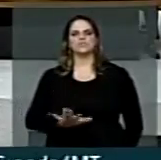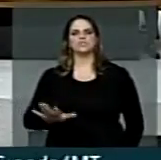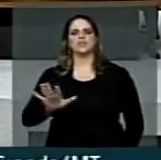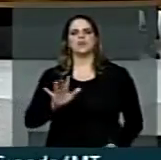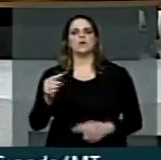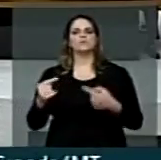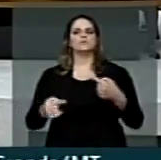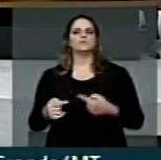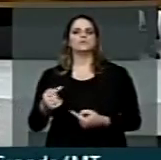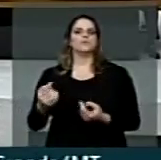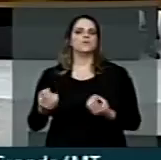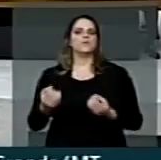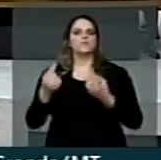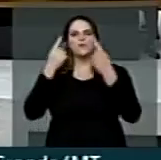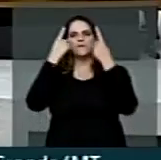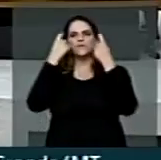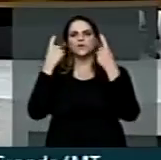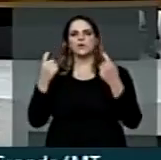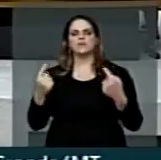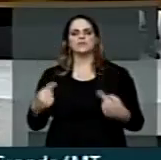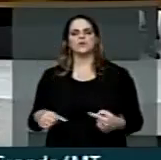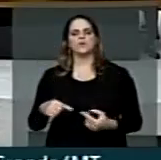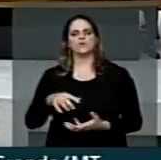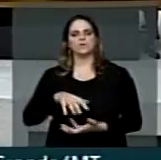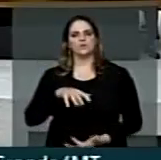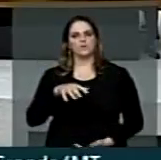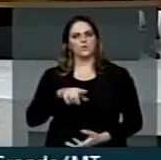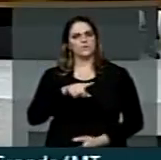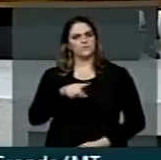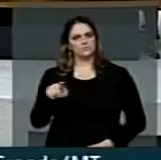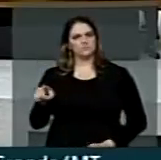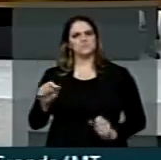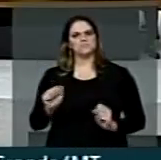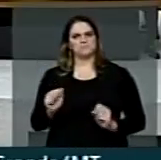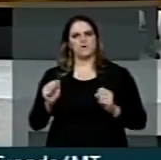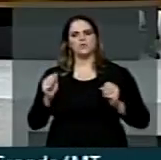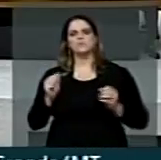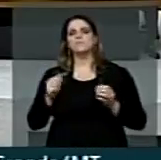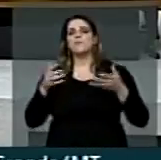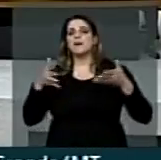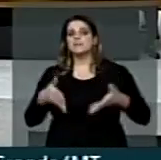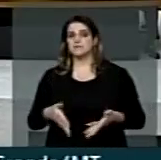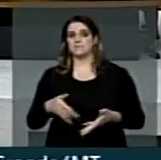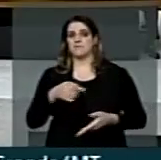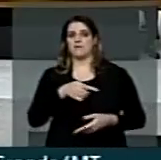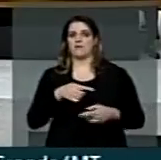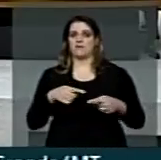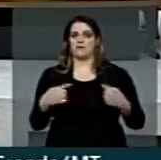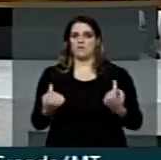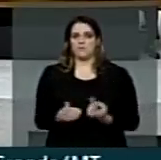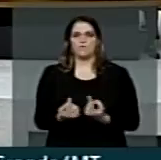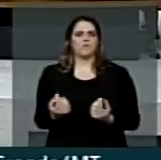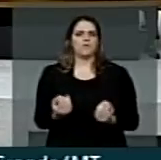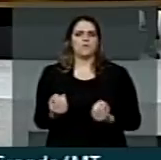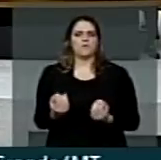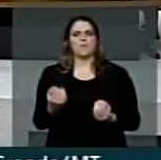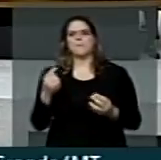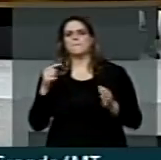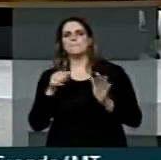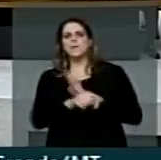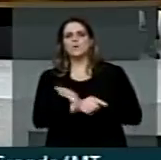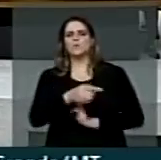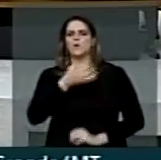Idoso. E você pode participar mandando perguntas aos deputados ou fazer seus comentários sobre a violência contra o